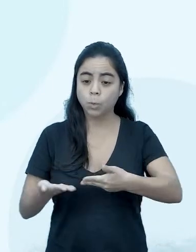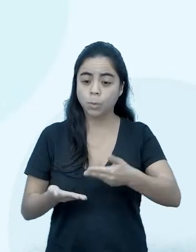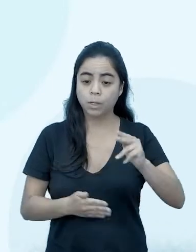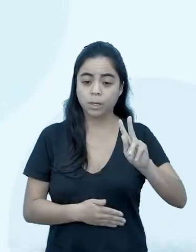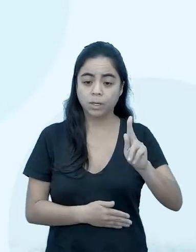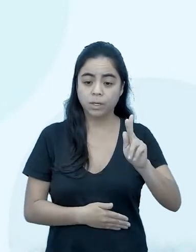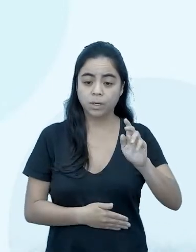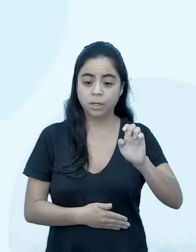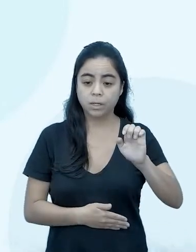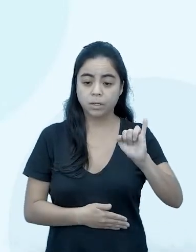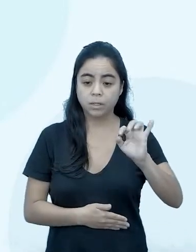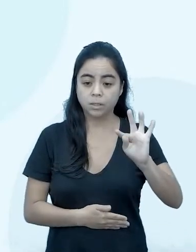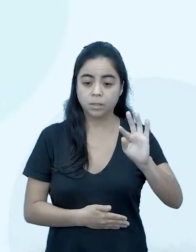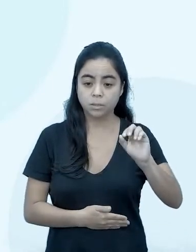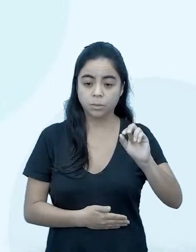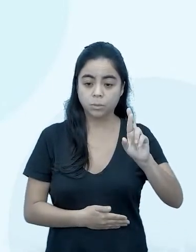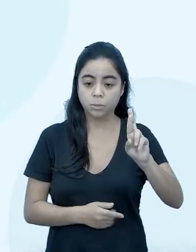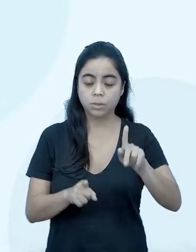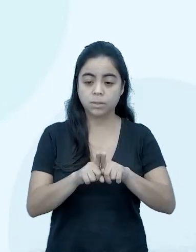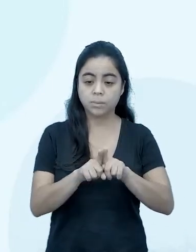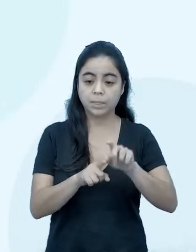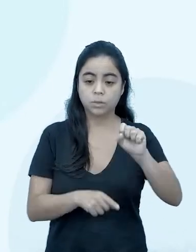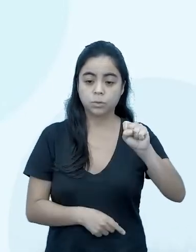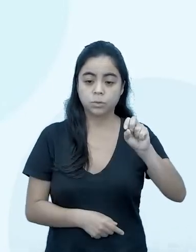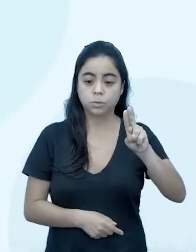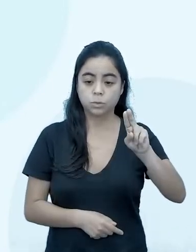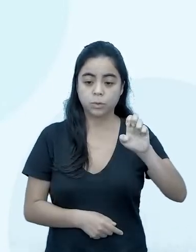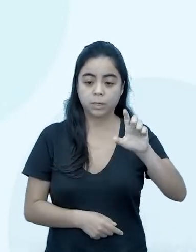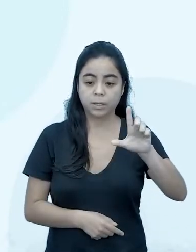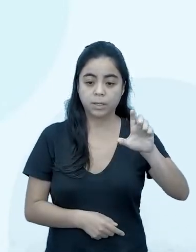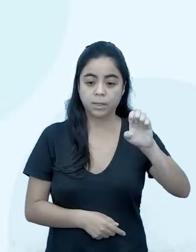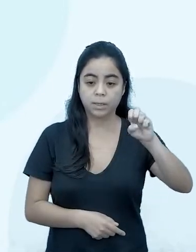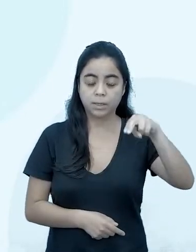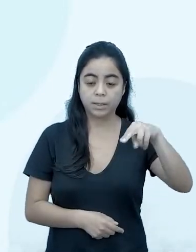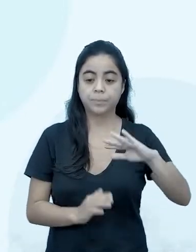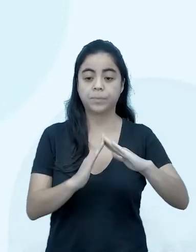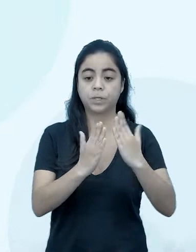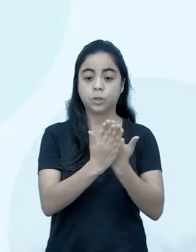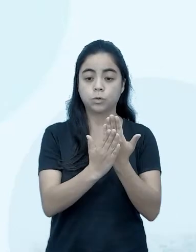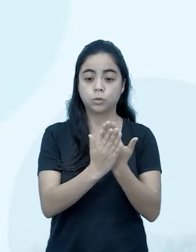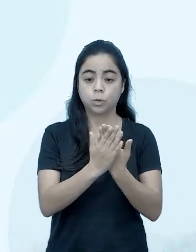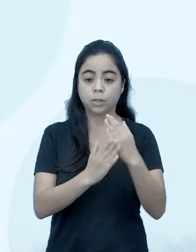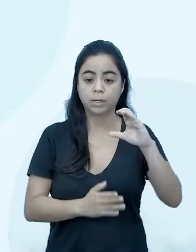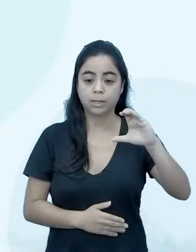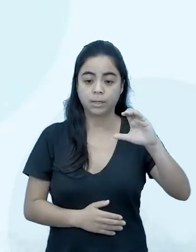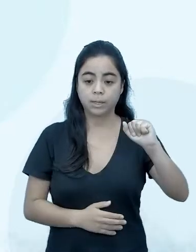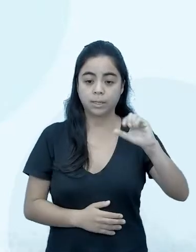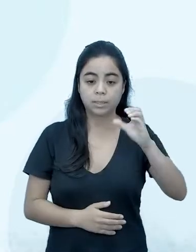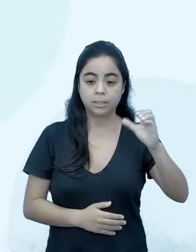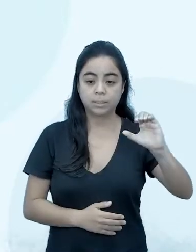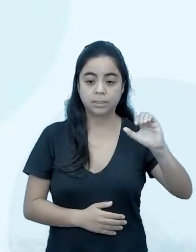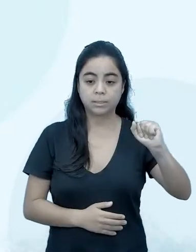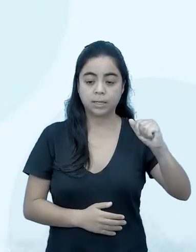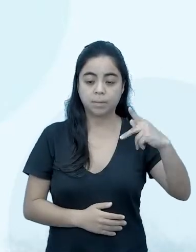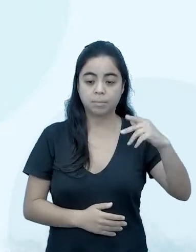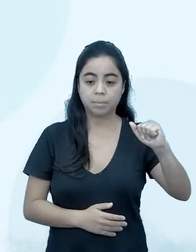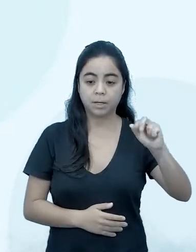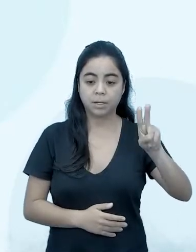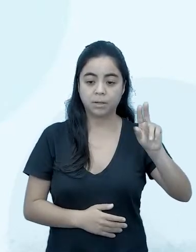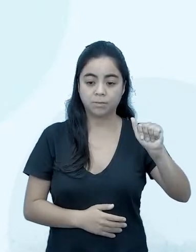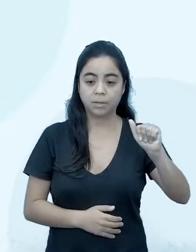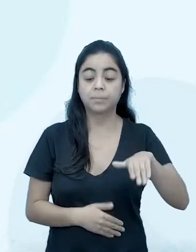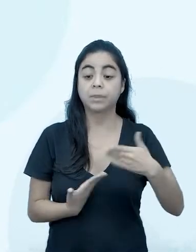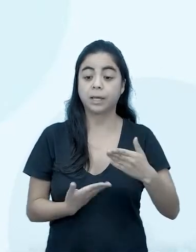Heitor e a Suelen da escola de Caçapava, e a